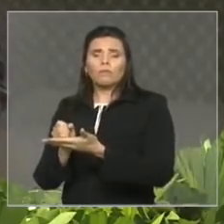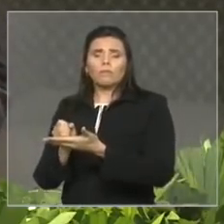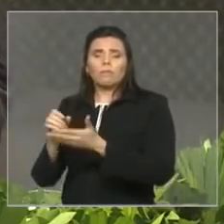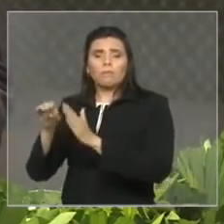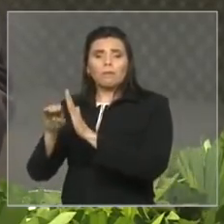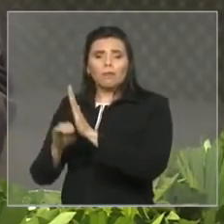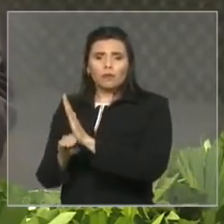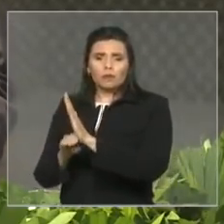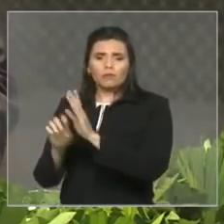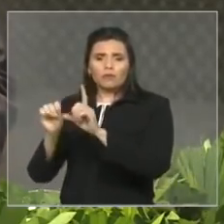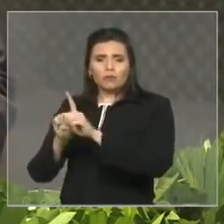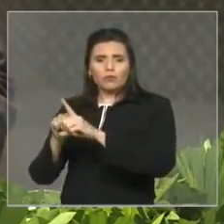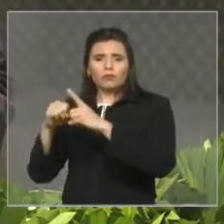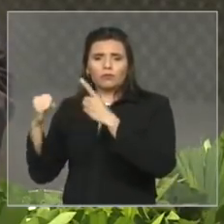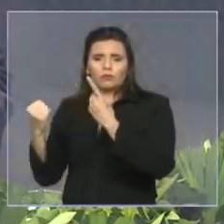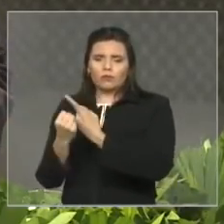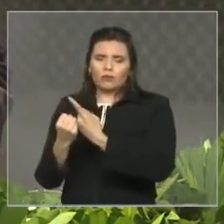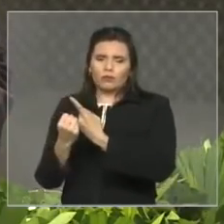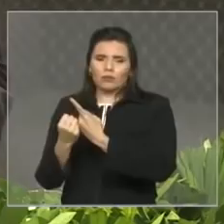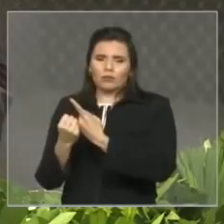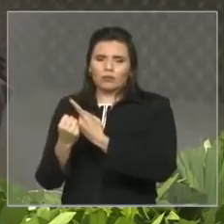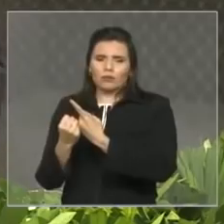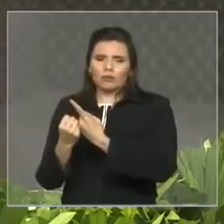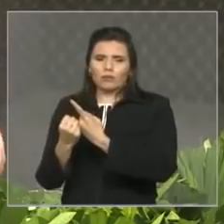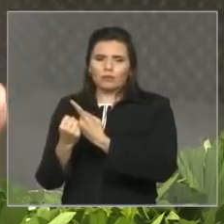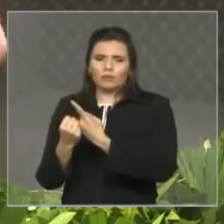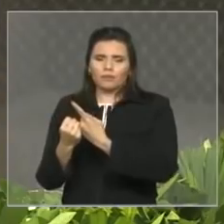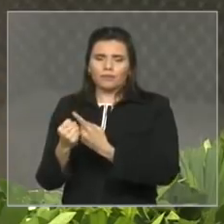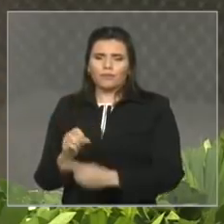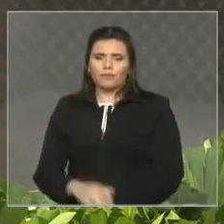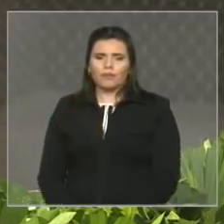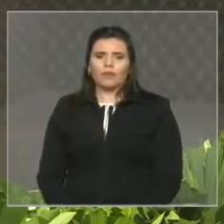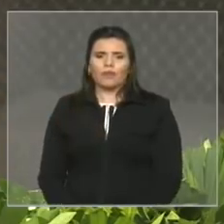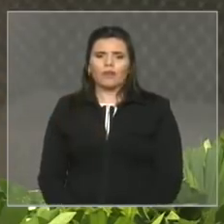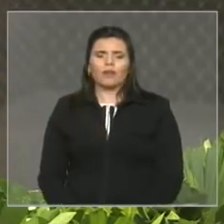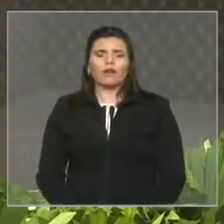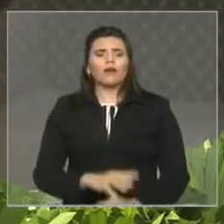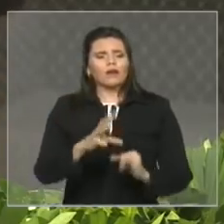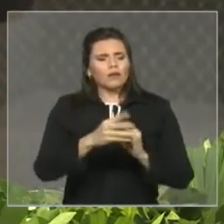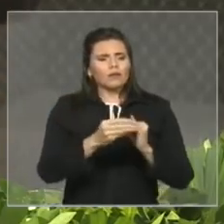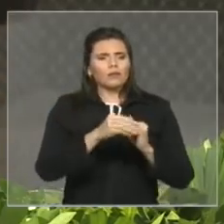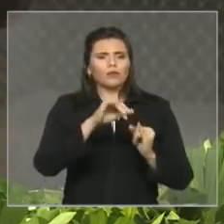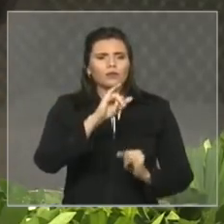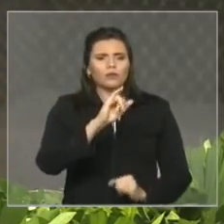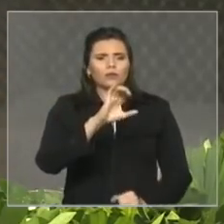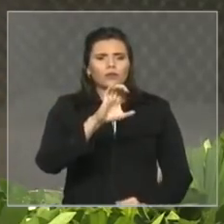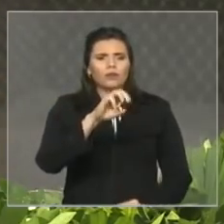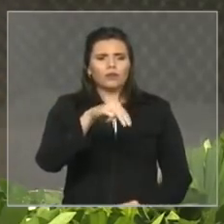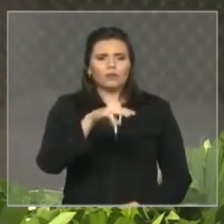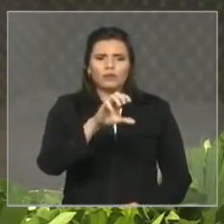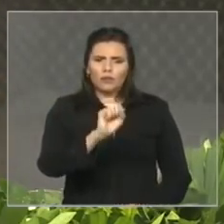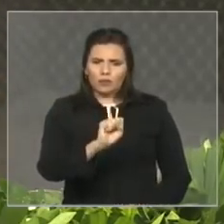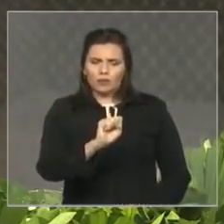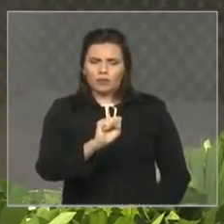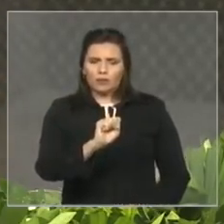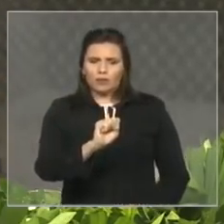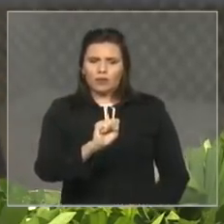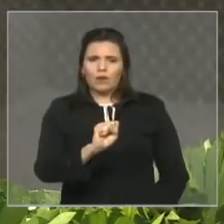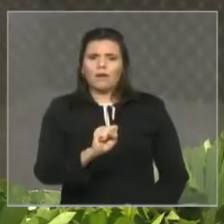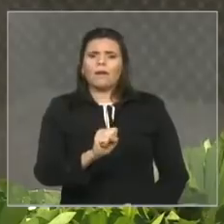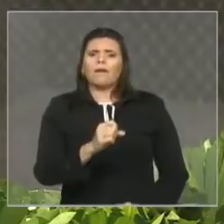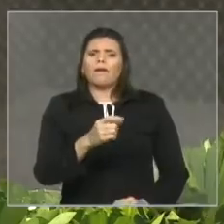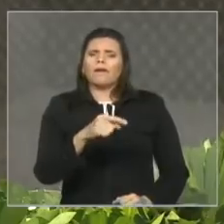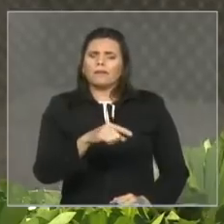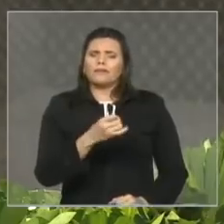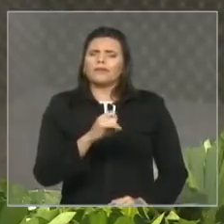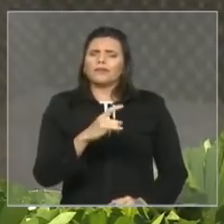a garantir que mesmo esse tributo dito indireto possa ter justiça fiscal possa ter progressividade